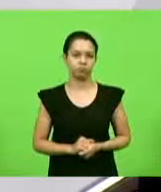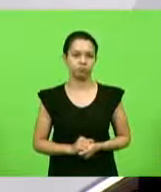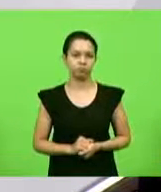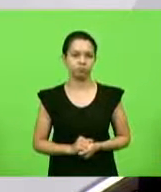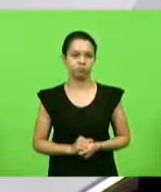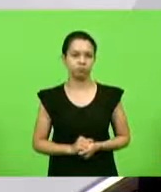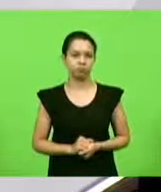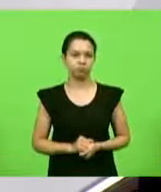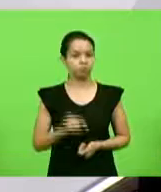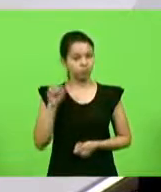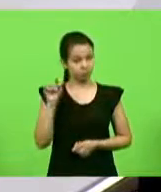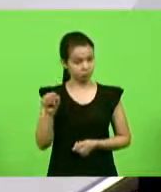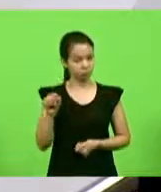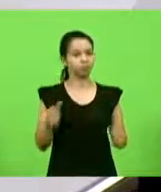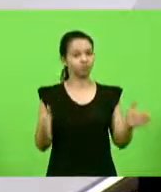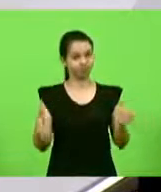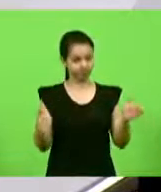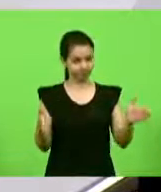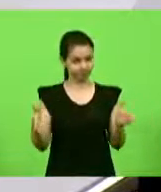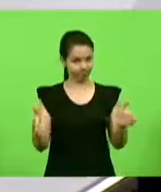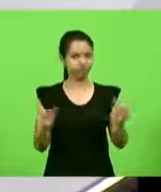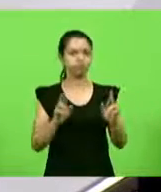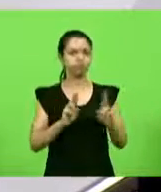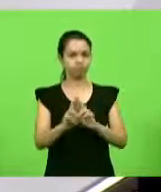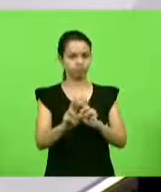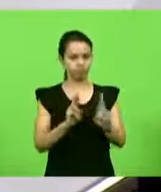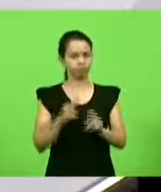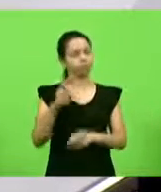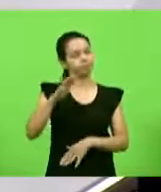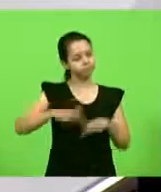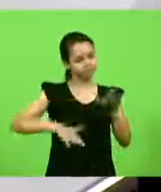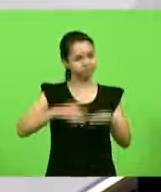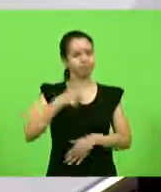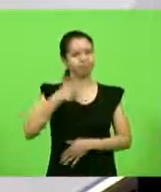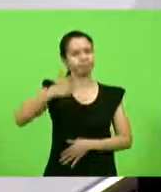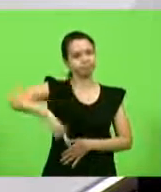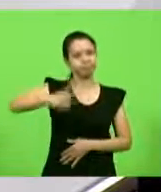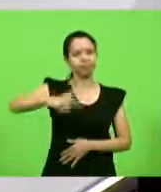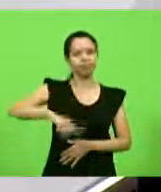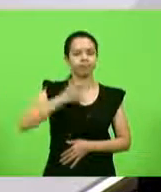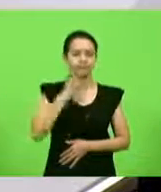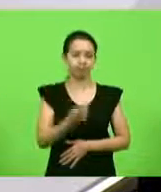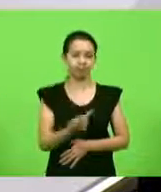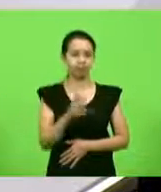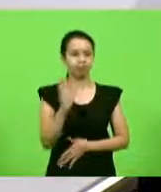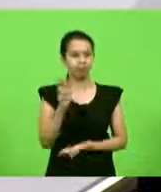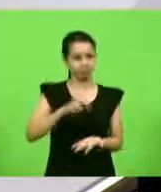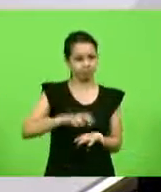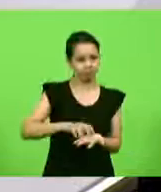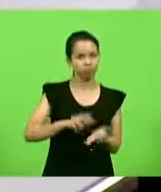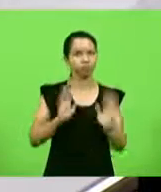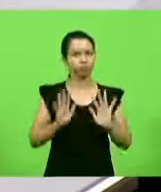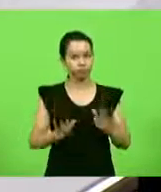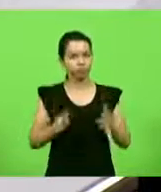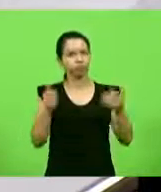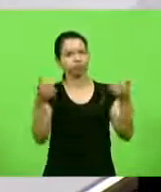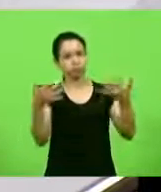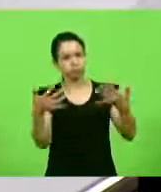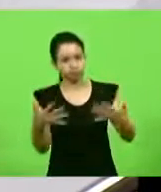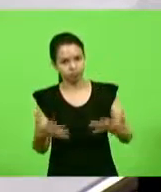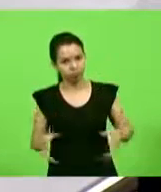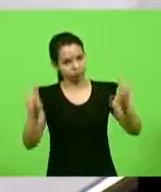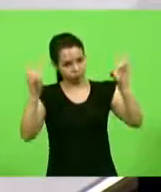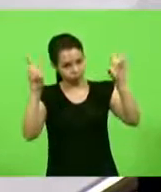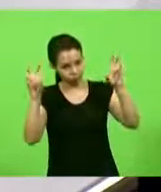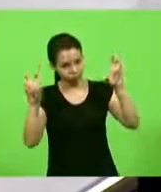Aquele trecho da rodovia, eu vou, talvez, ser repetitivo, mas eu já fiz aqui hoje de manhã uma manifestação sobre esta